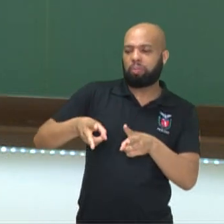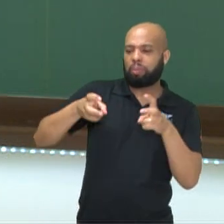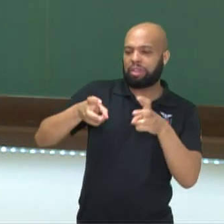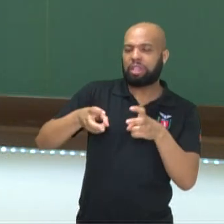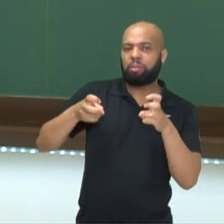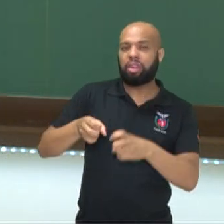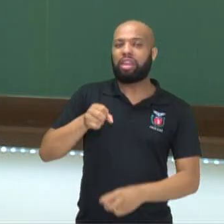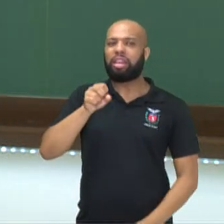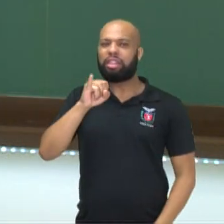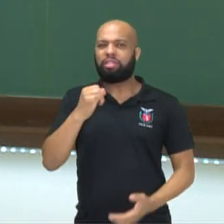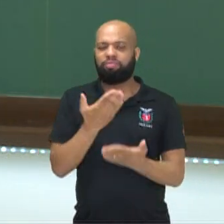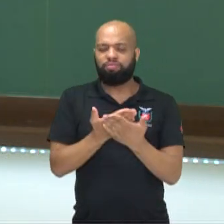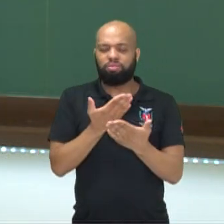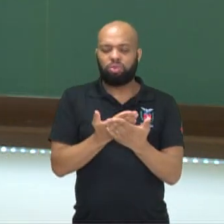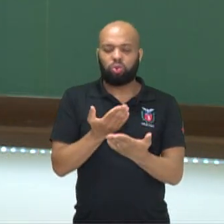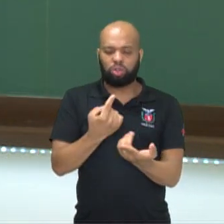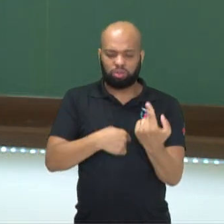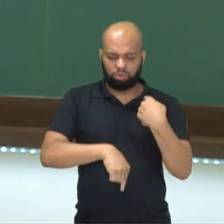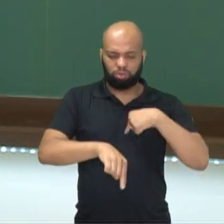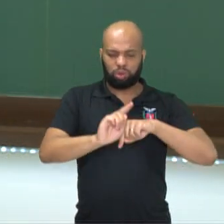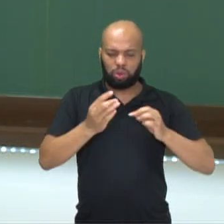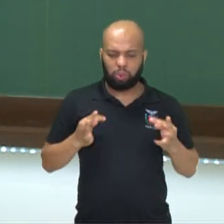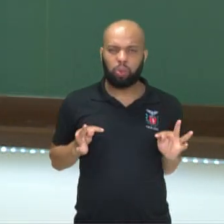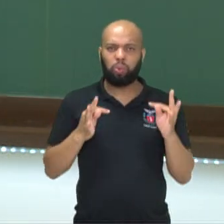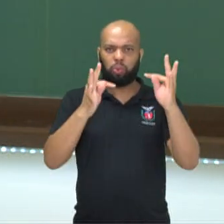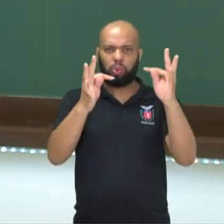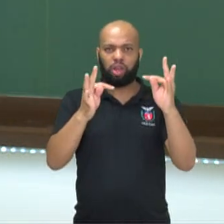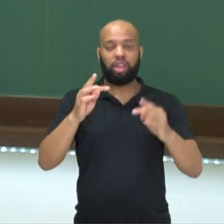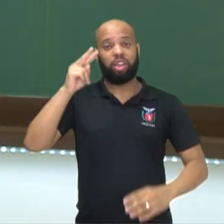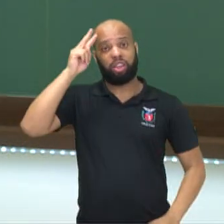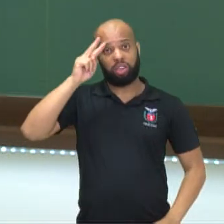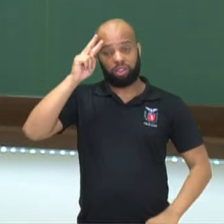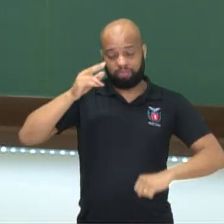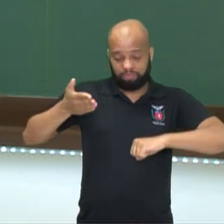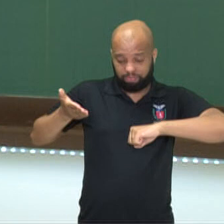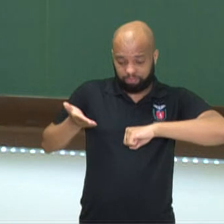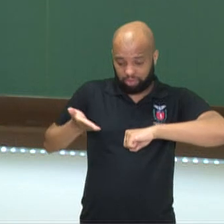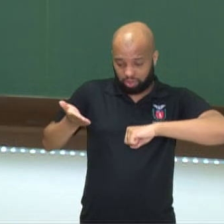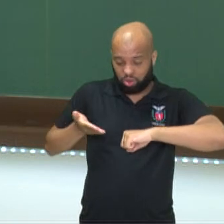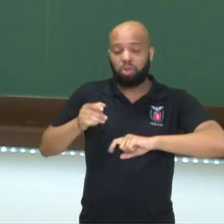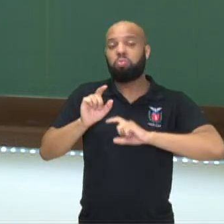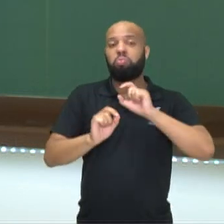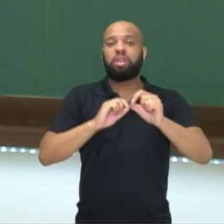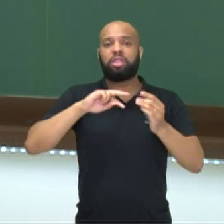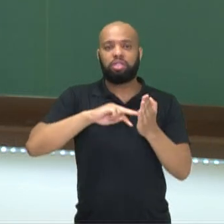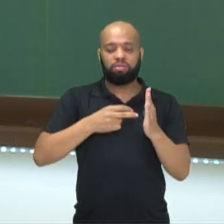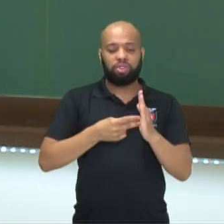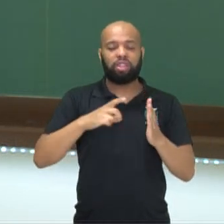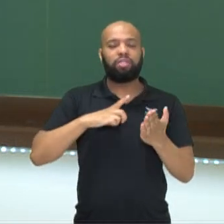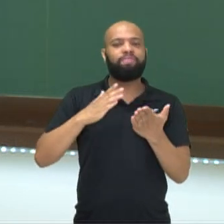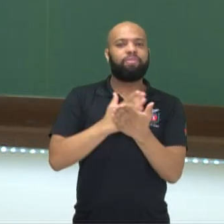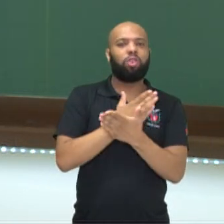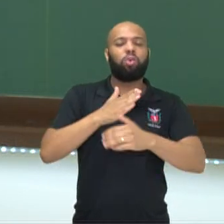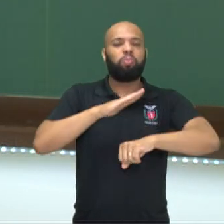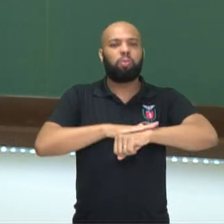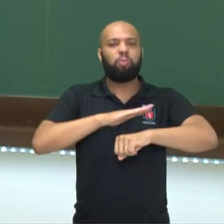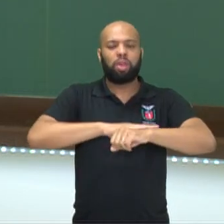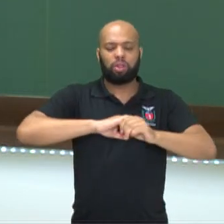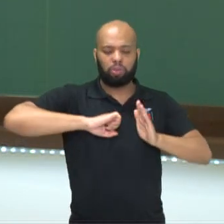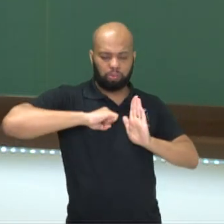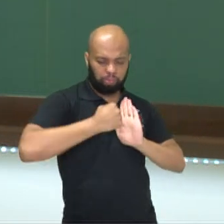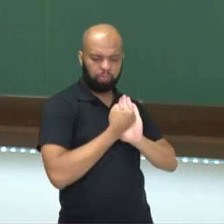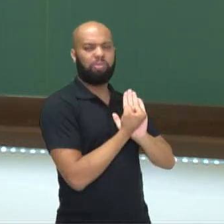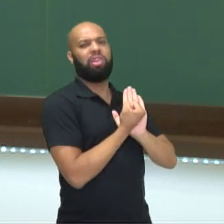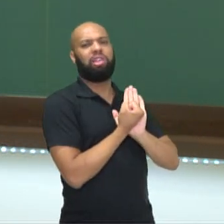falamos em evolução tecnológica e falamos da história contemporânea, da história recente, nós vamos perceber alguns momentos que foram marcantes